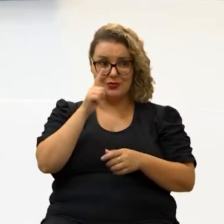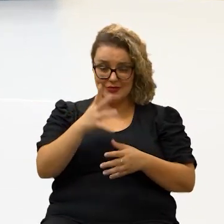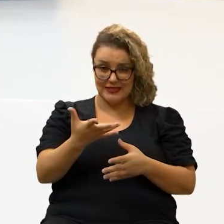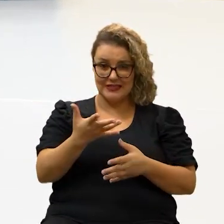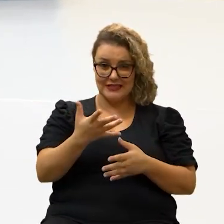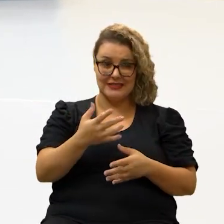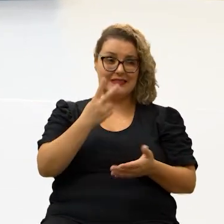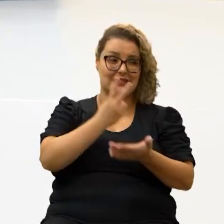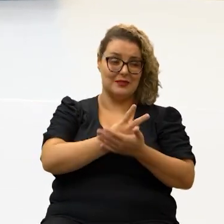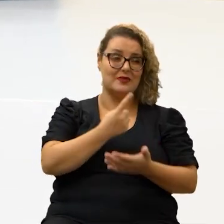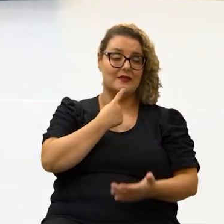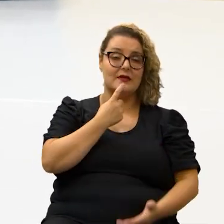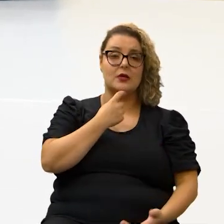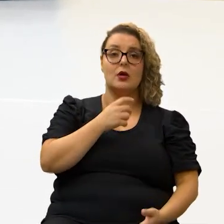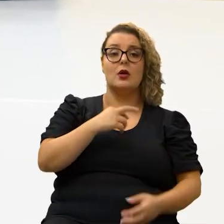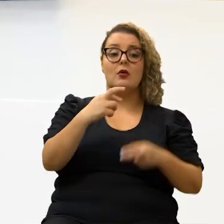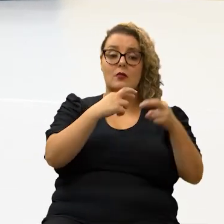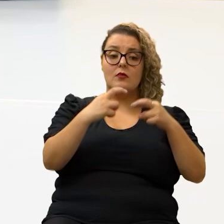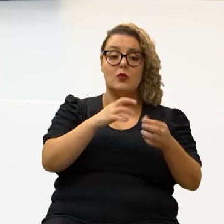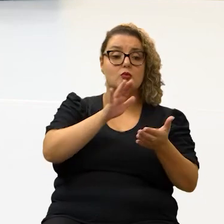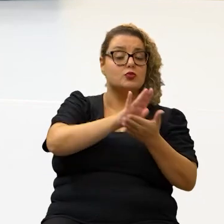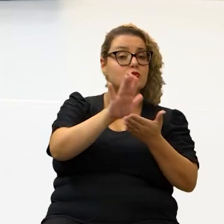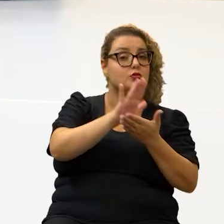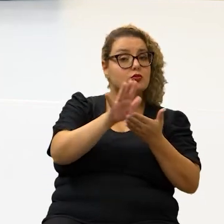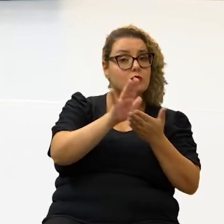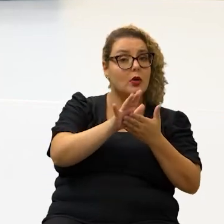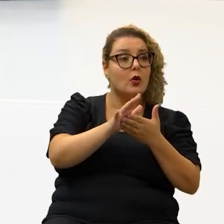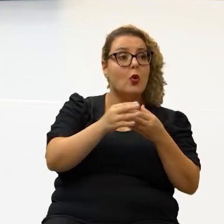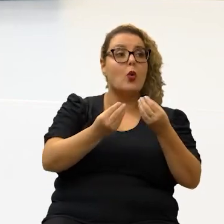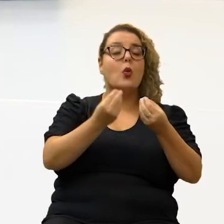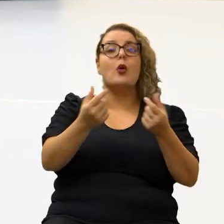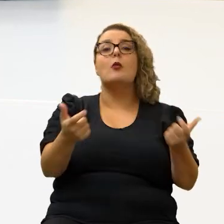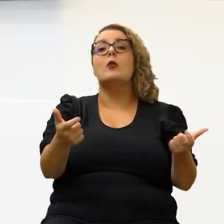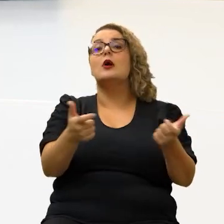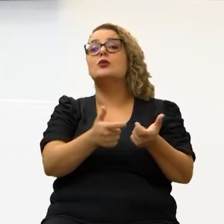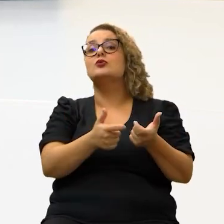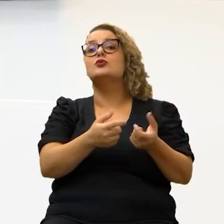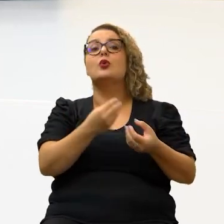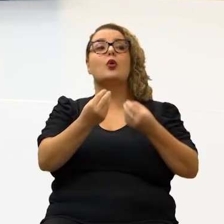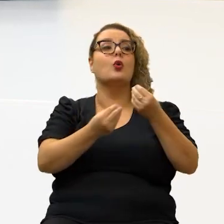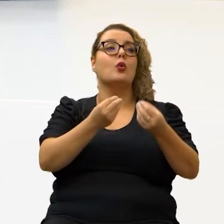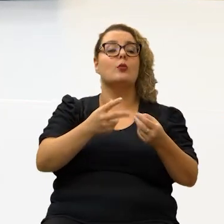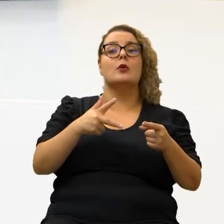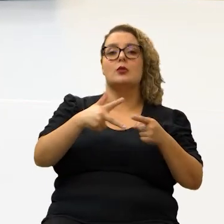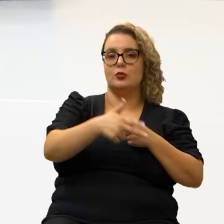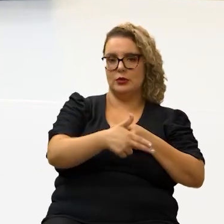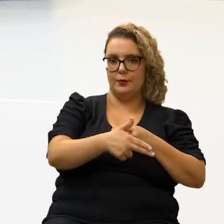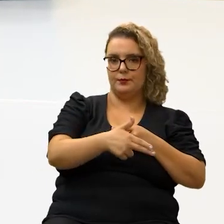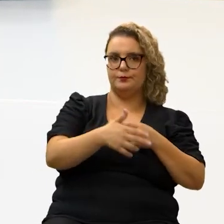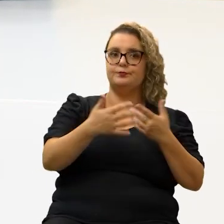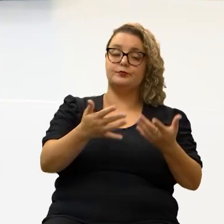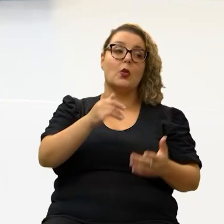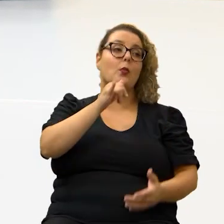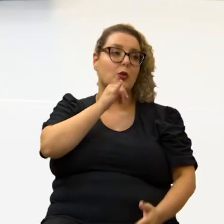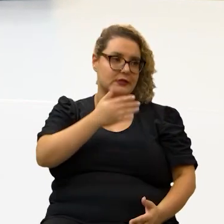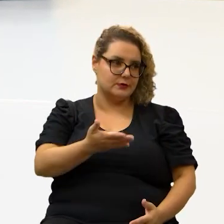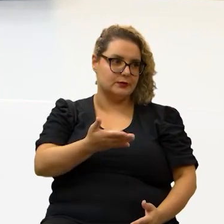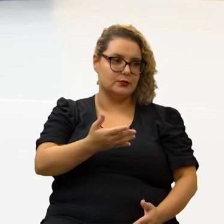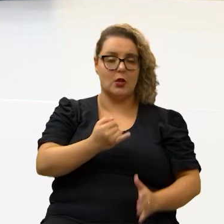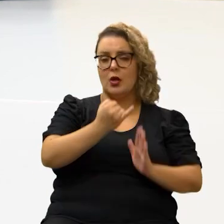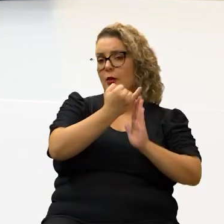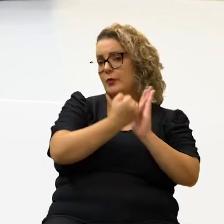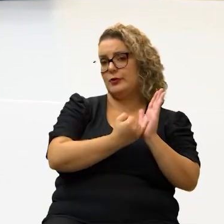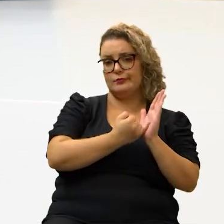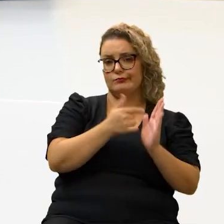coisa fazer o levantamento dos gastos e verificar onde é possível reduzir onde é possível cortar por